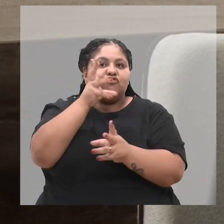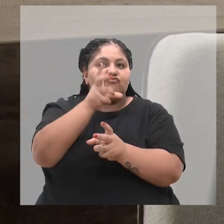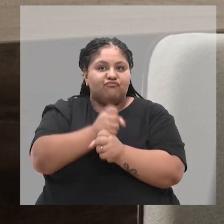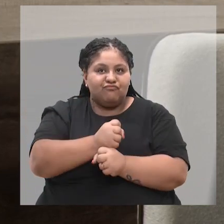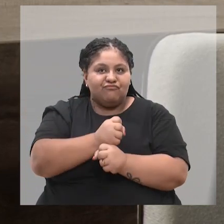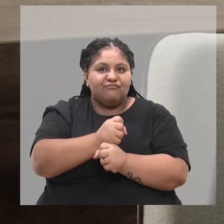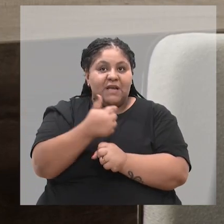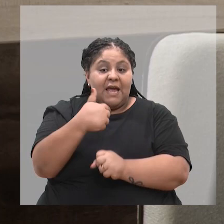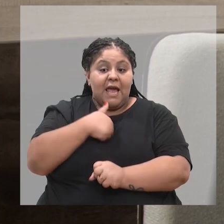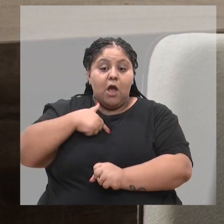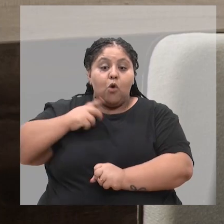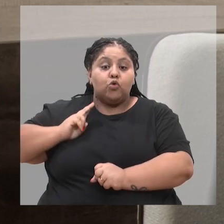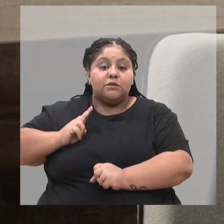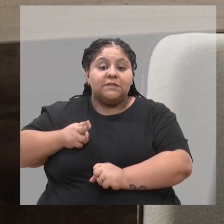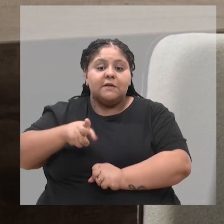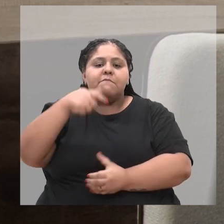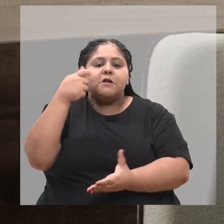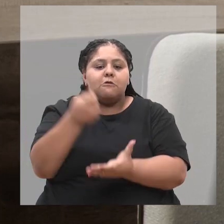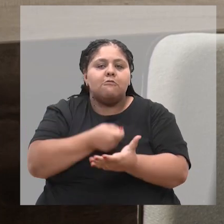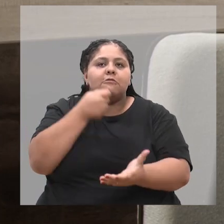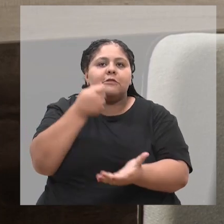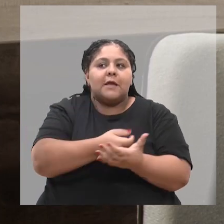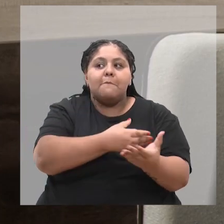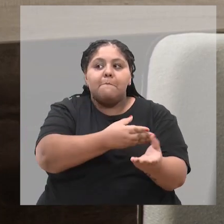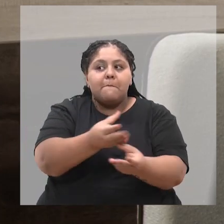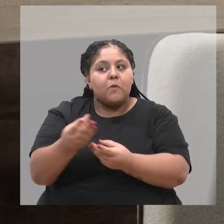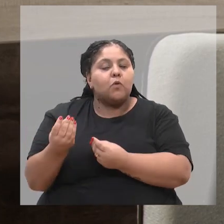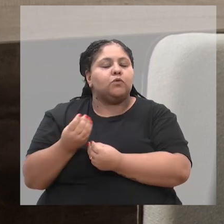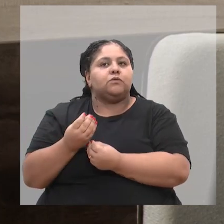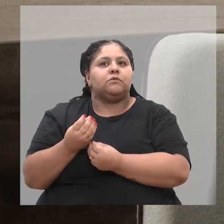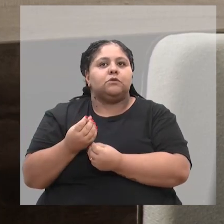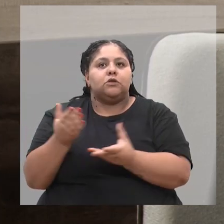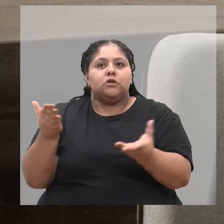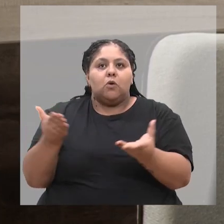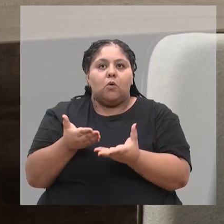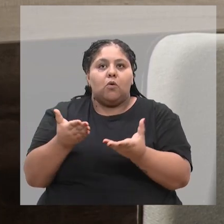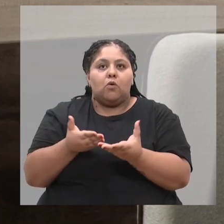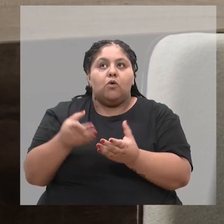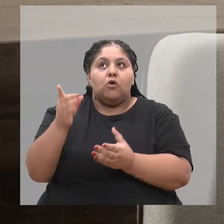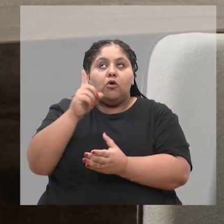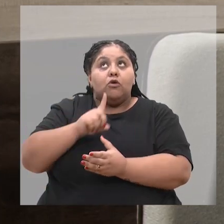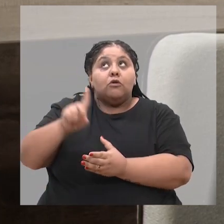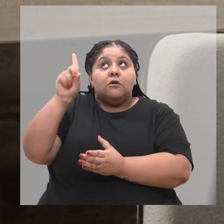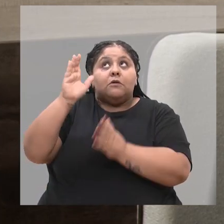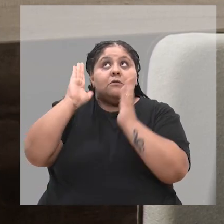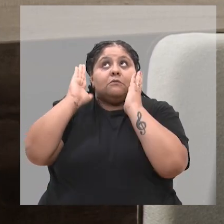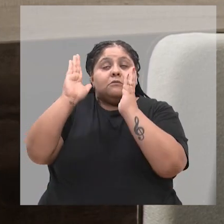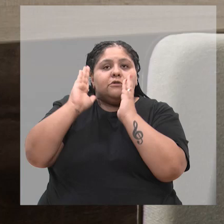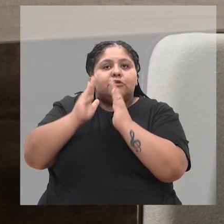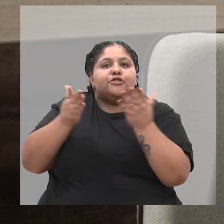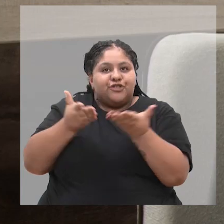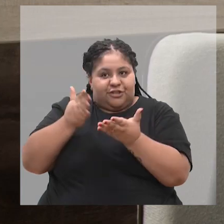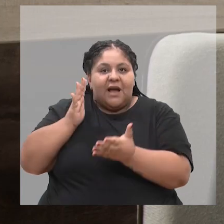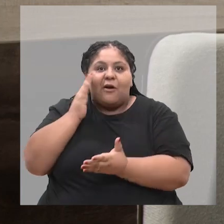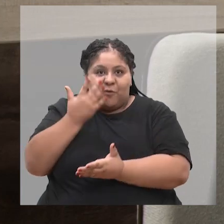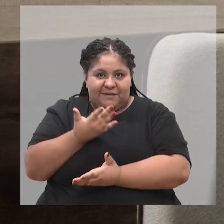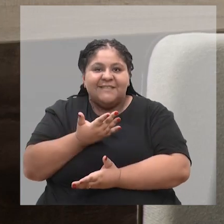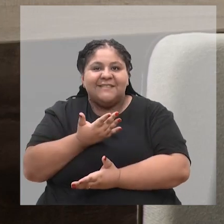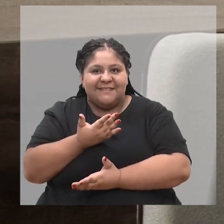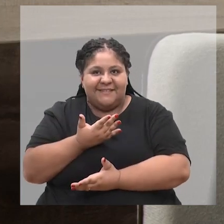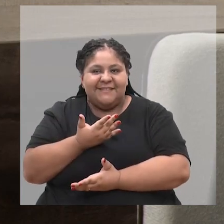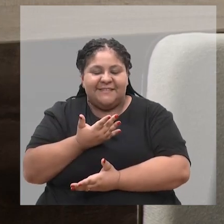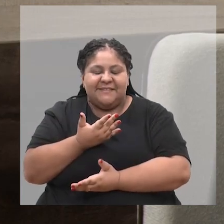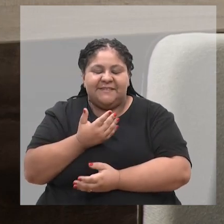eu sempre lutei muito para isto, né? Hoje, graças a Deus, já está acontecendo, né?